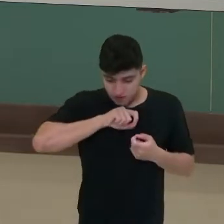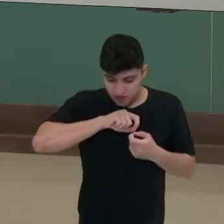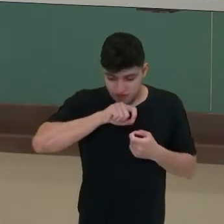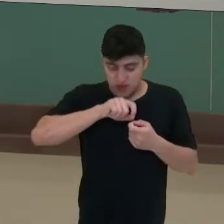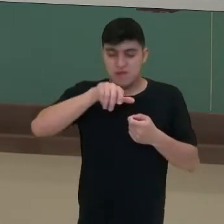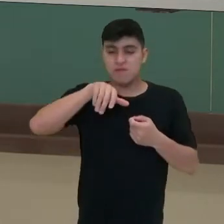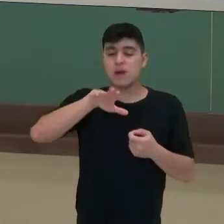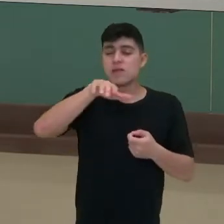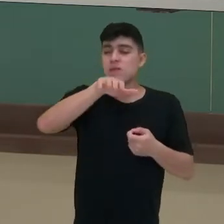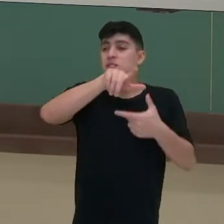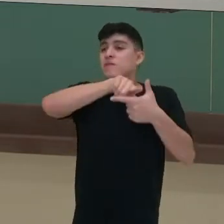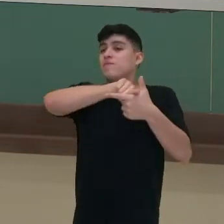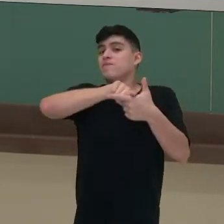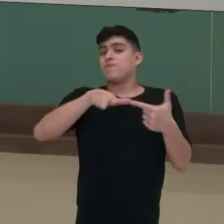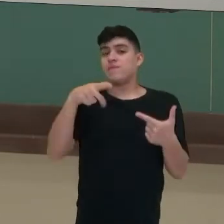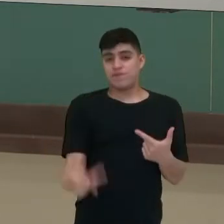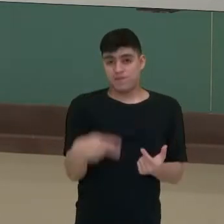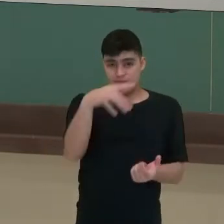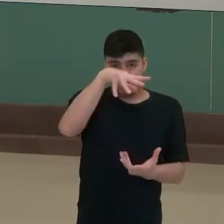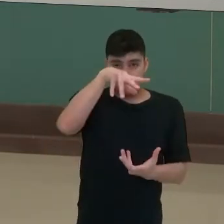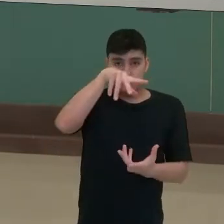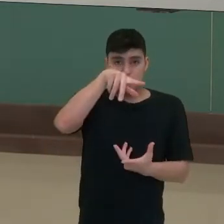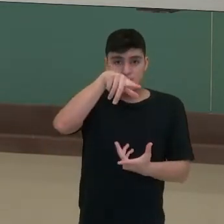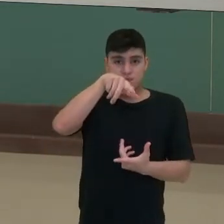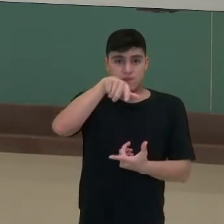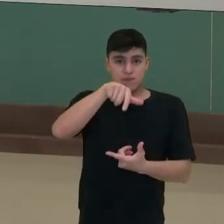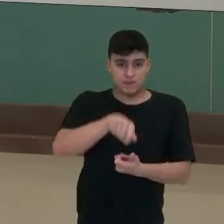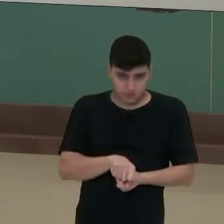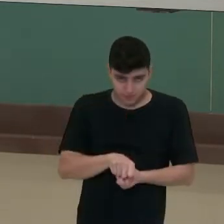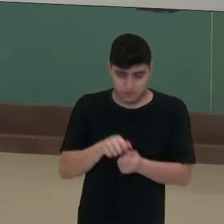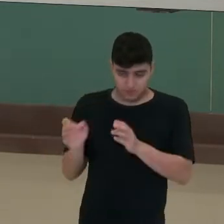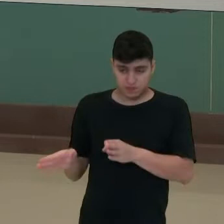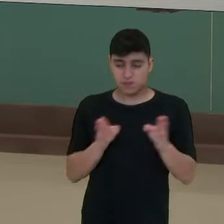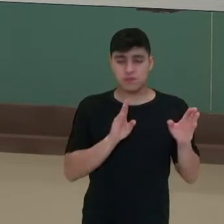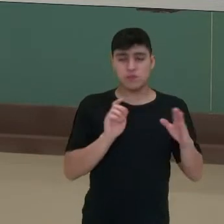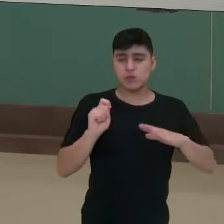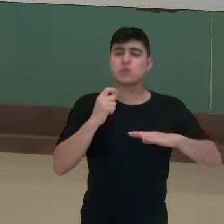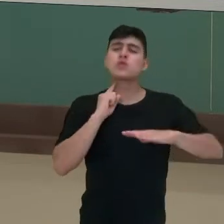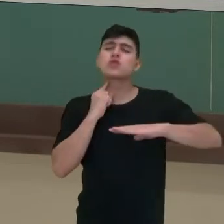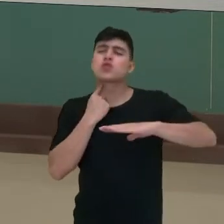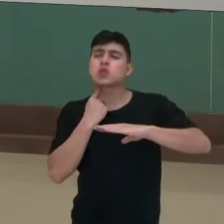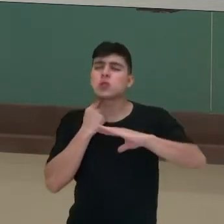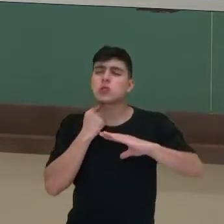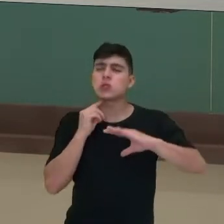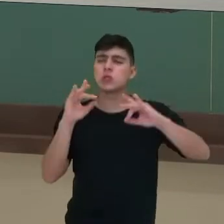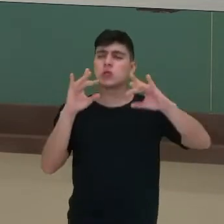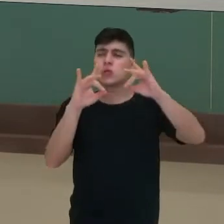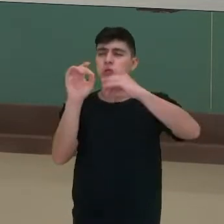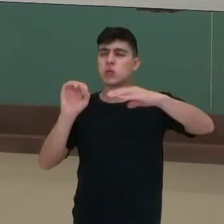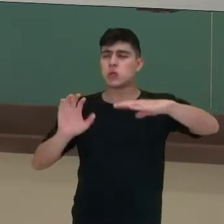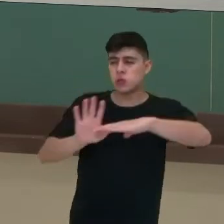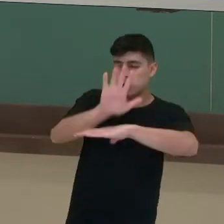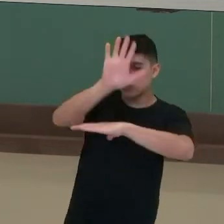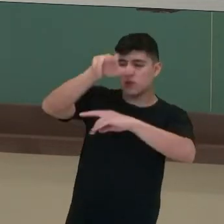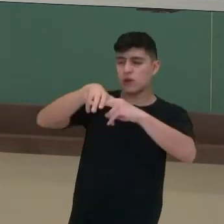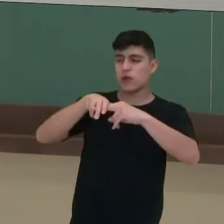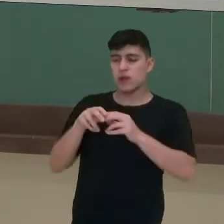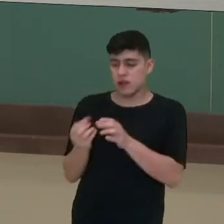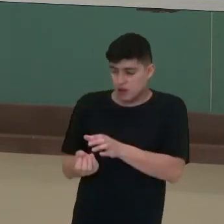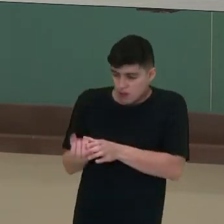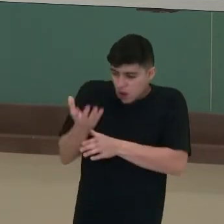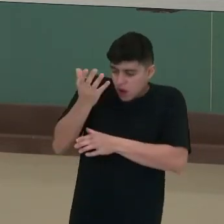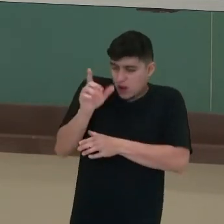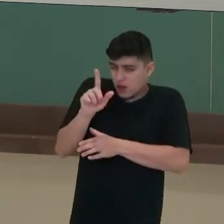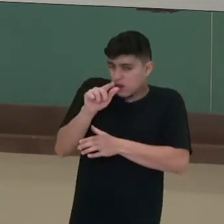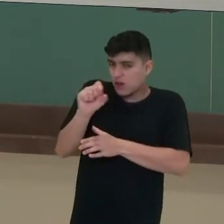problemas ambientais no globo. Sobre a poluição atmosférica. A poluição do ar causada por gases poluentes gerados